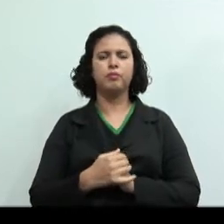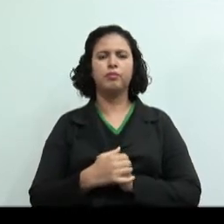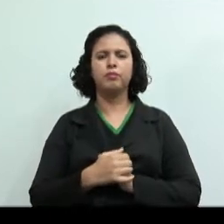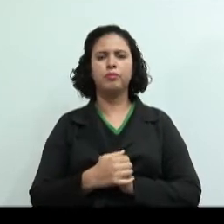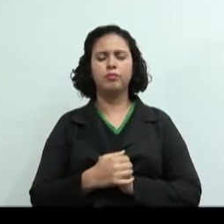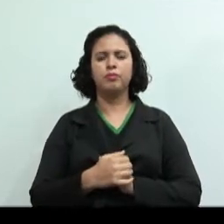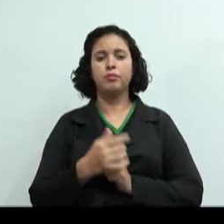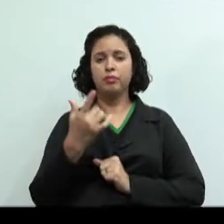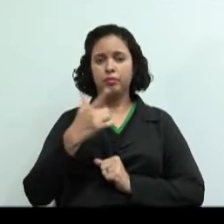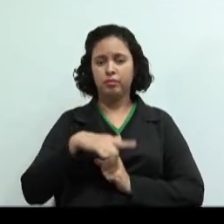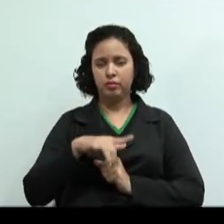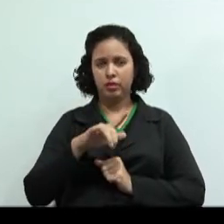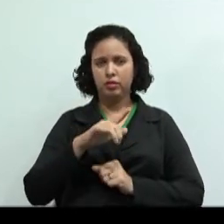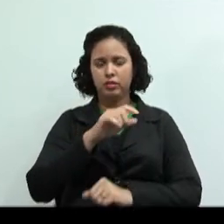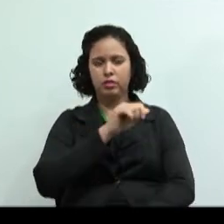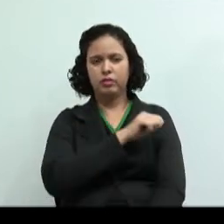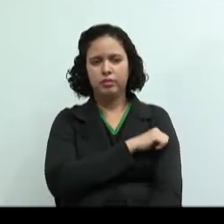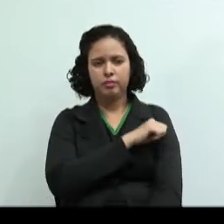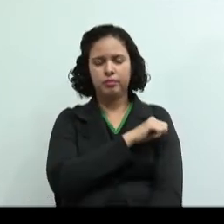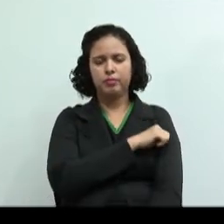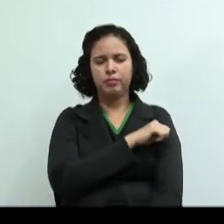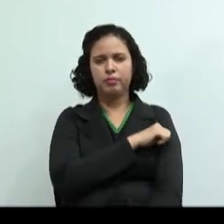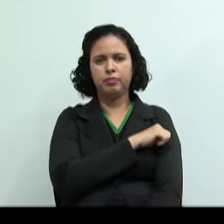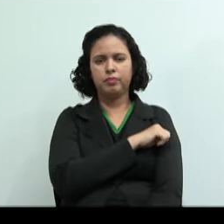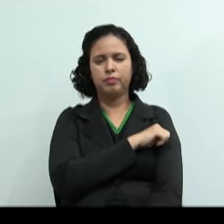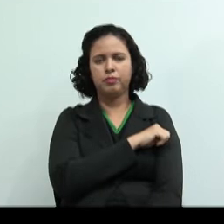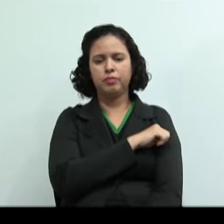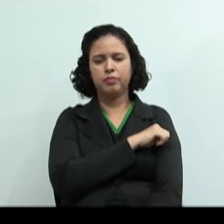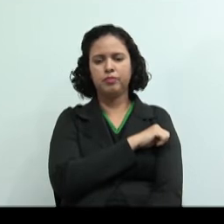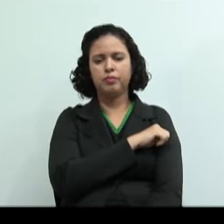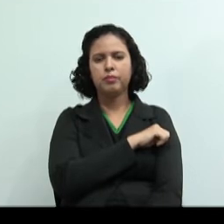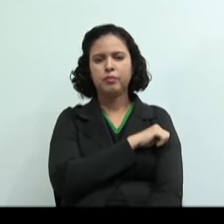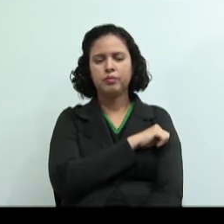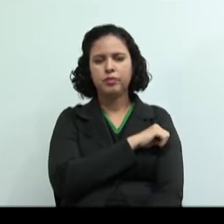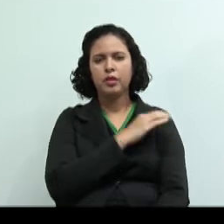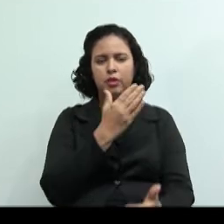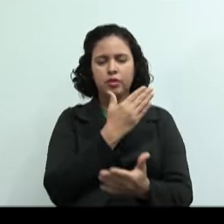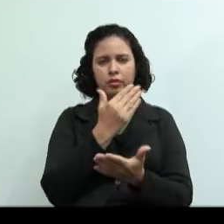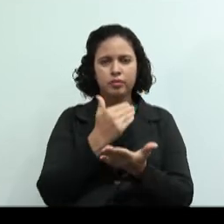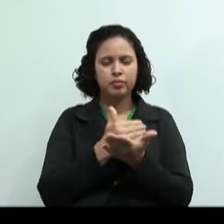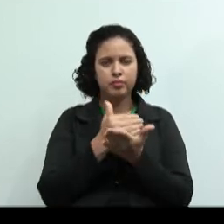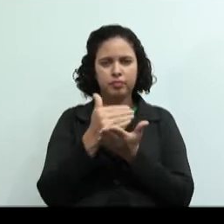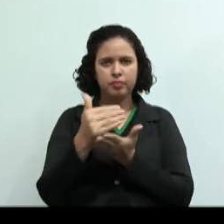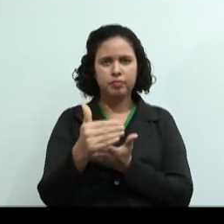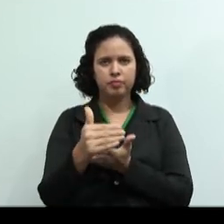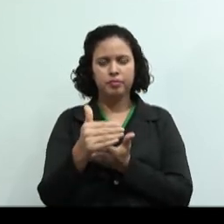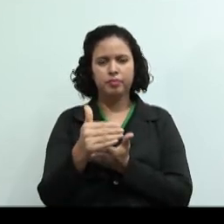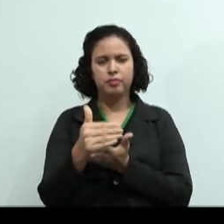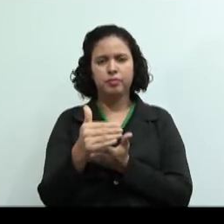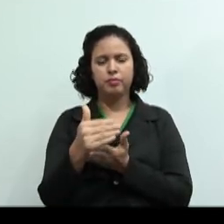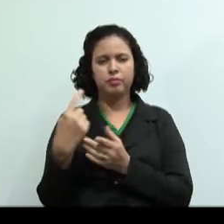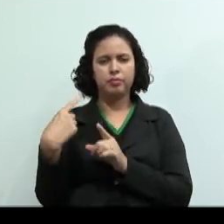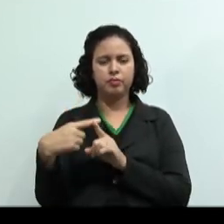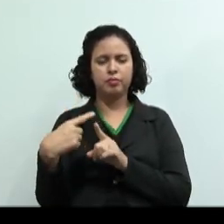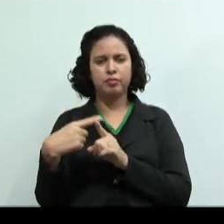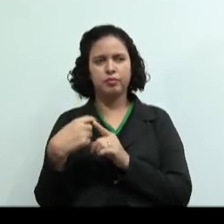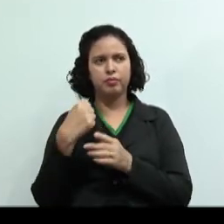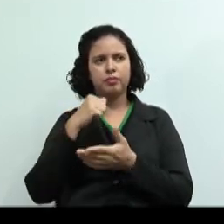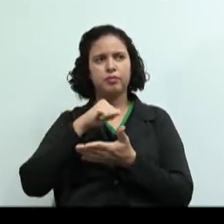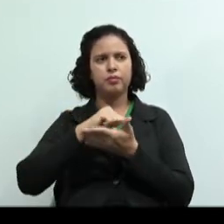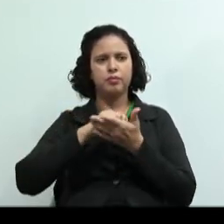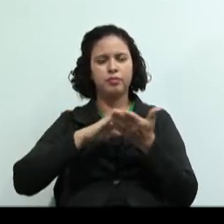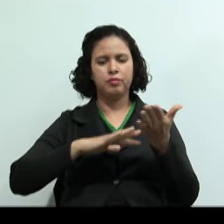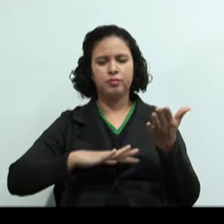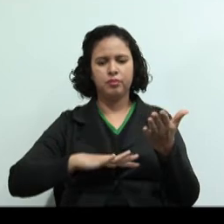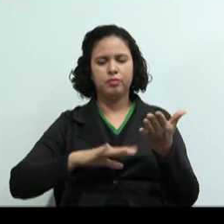Mais algum aluno? Vamos ver. Agora que eles estão começando a participar. É porque essa atividade, a 4,